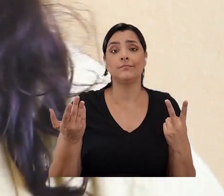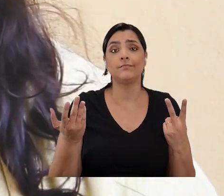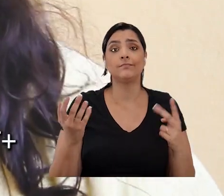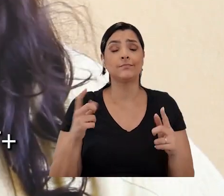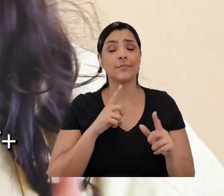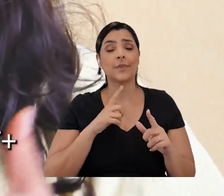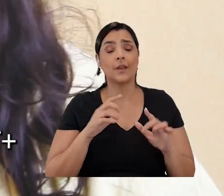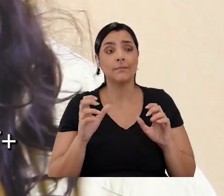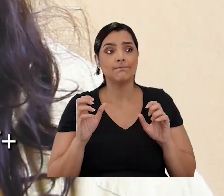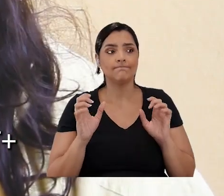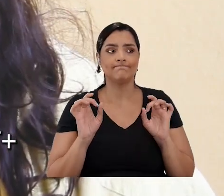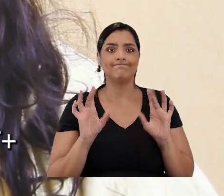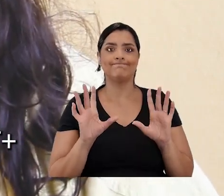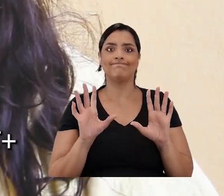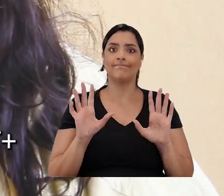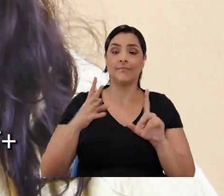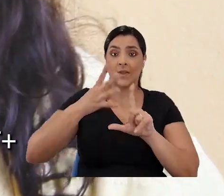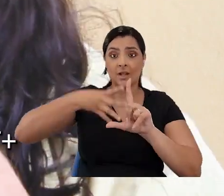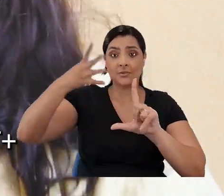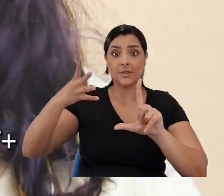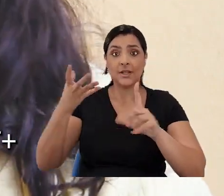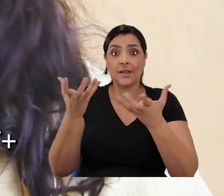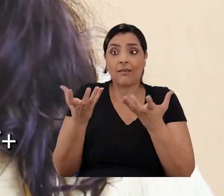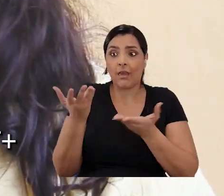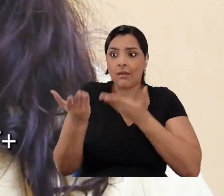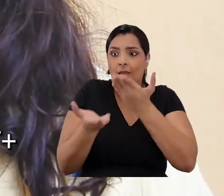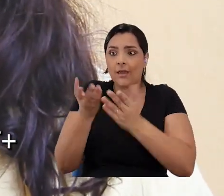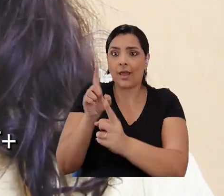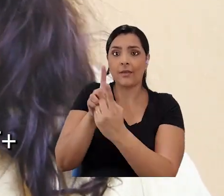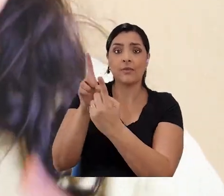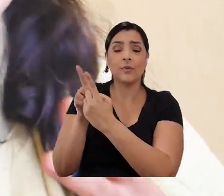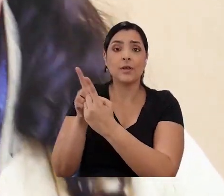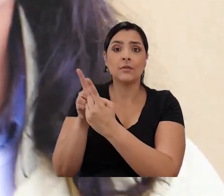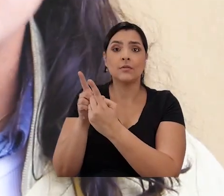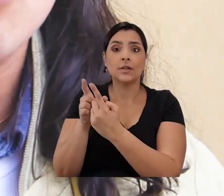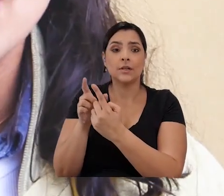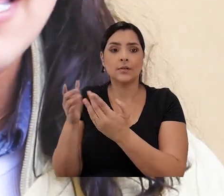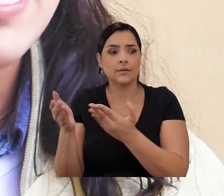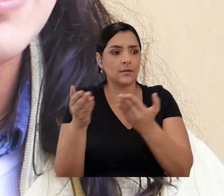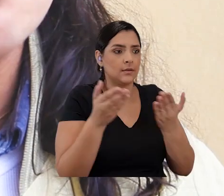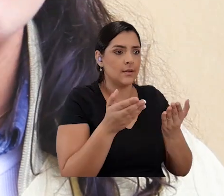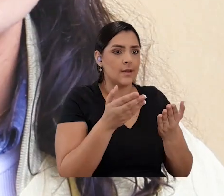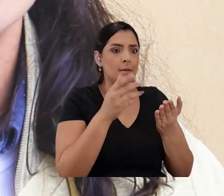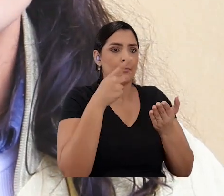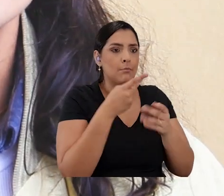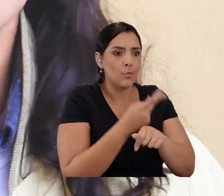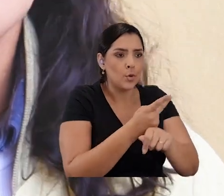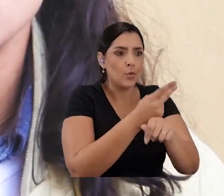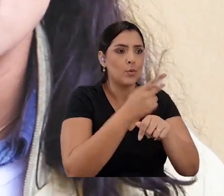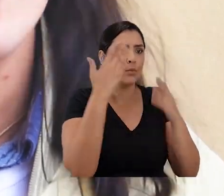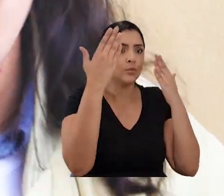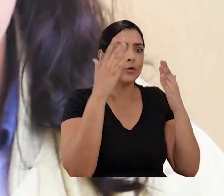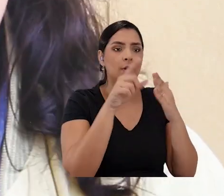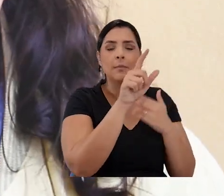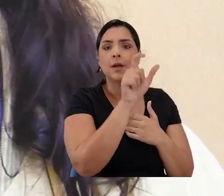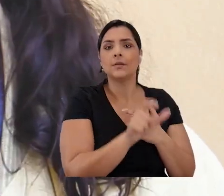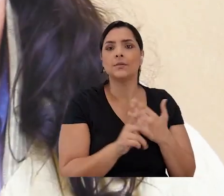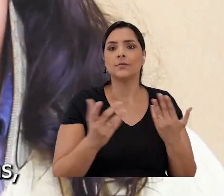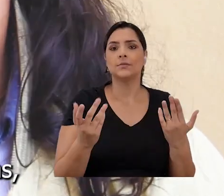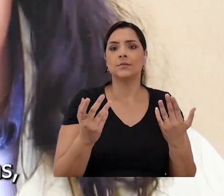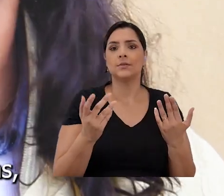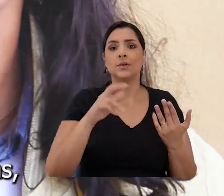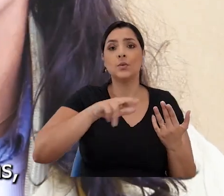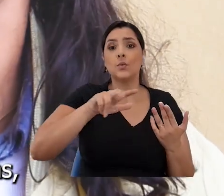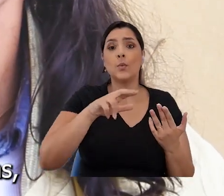tem um impacto, porque boa parte da população LGBT+, que busca o cuidado nesse espaço, não são pessoas heterossexuais, obviamente,